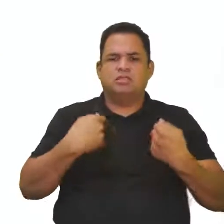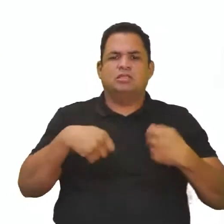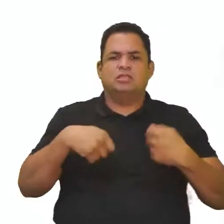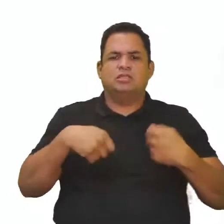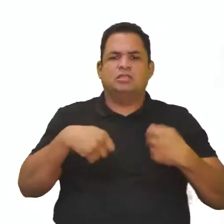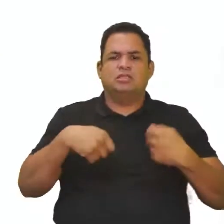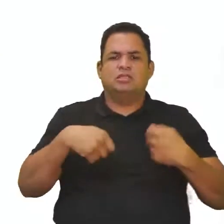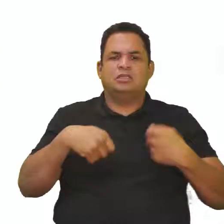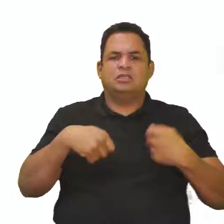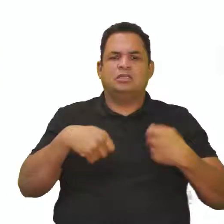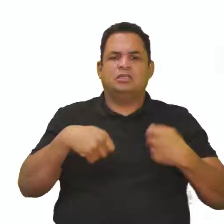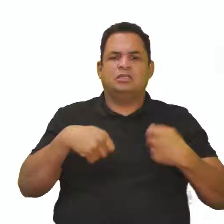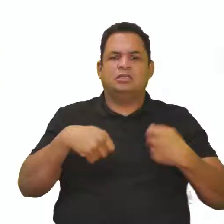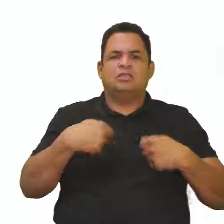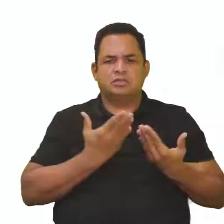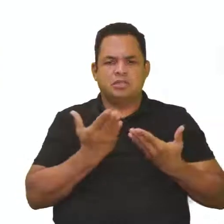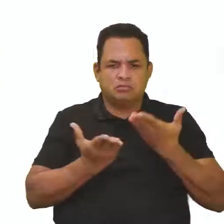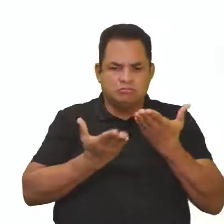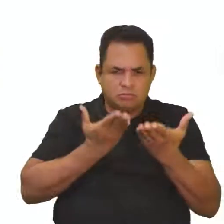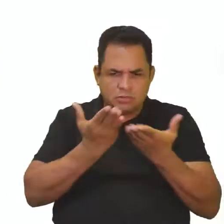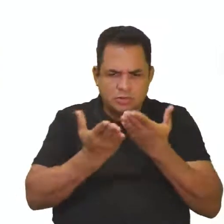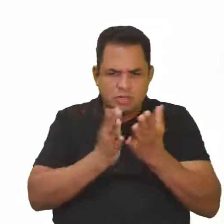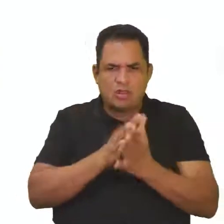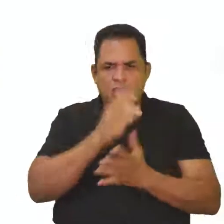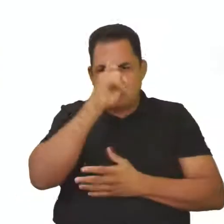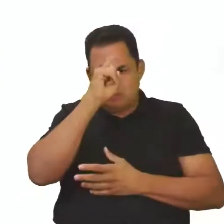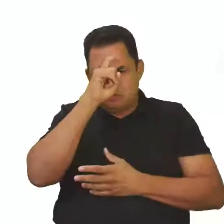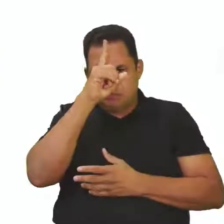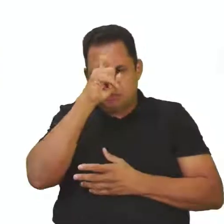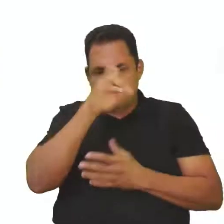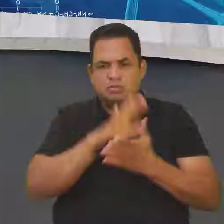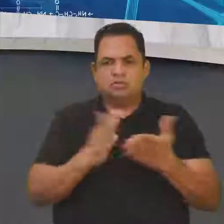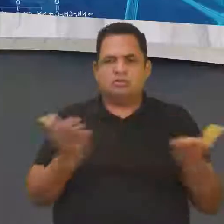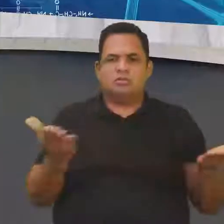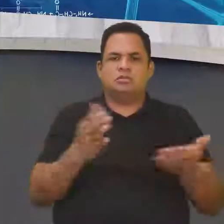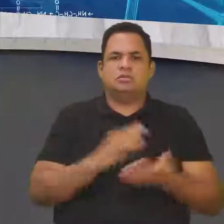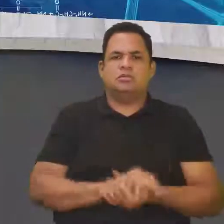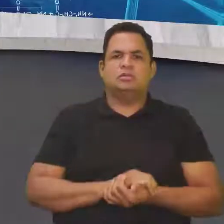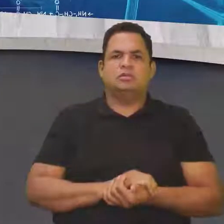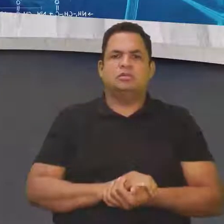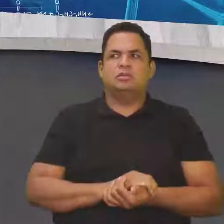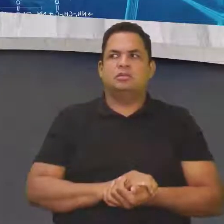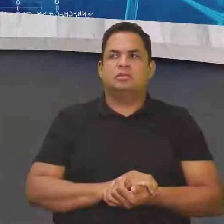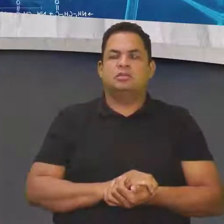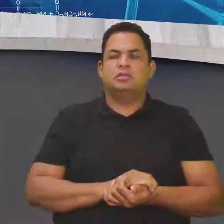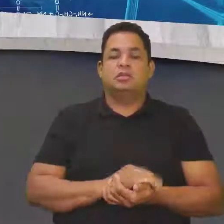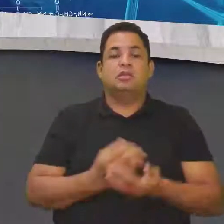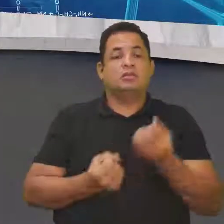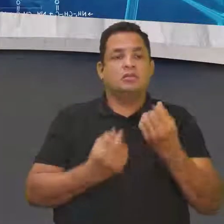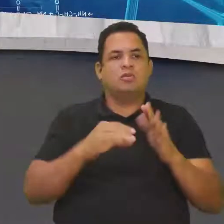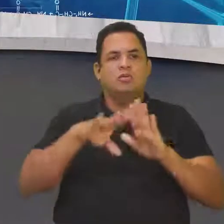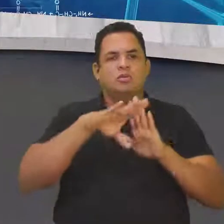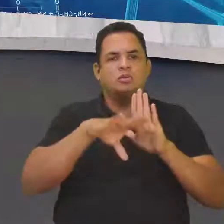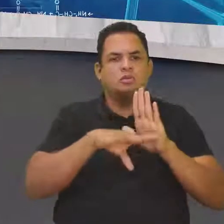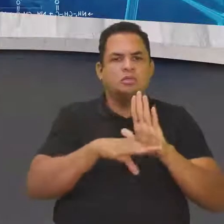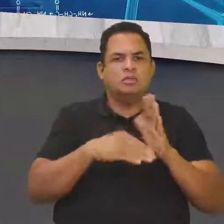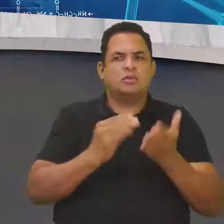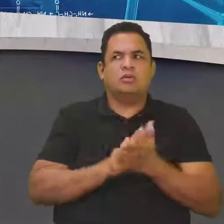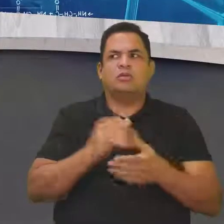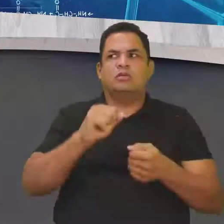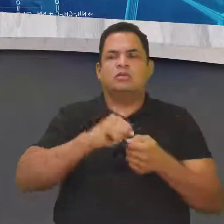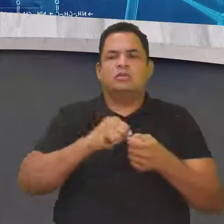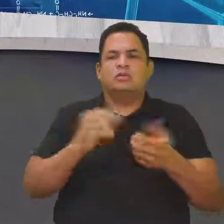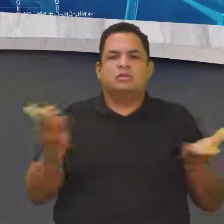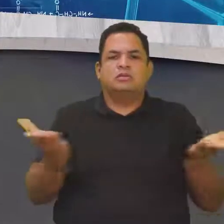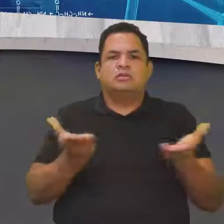hospitalizado imediatamente. Então, a gente viu aqui algumas classificações, né? O nós vamos fazer